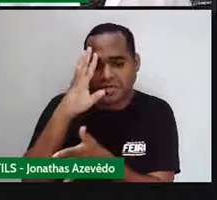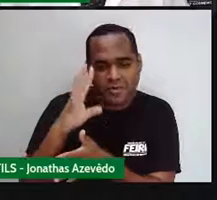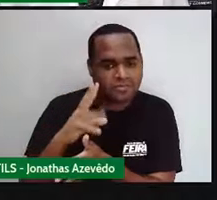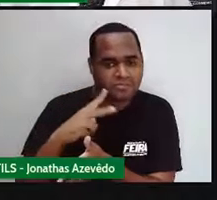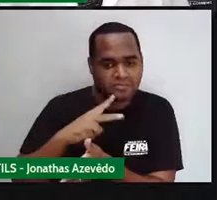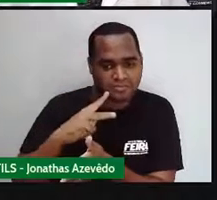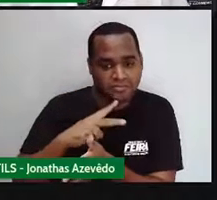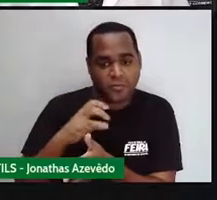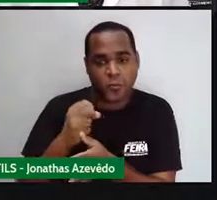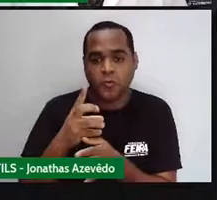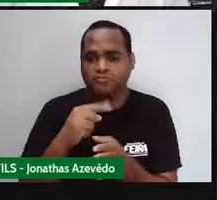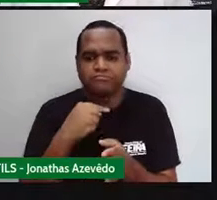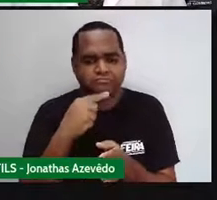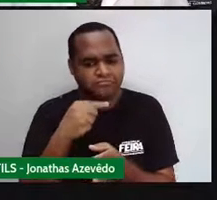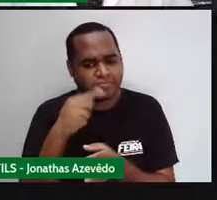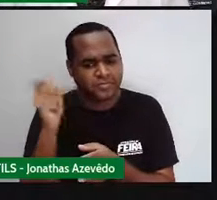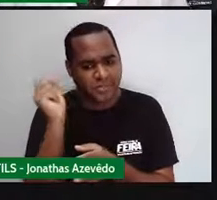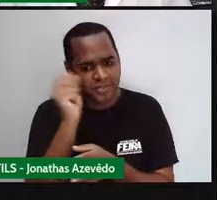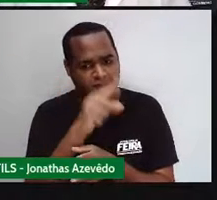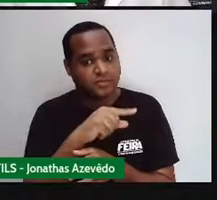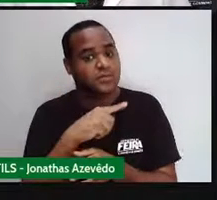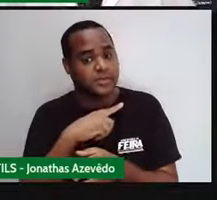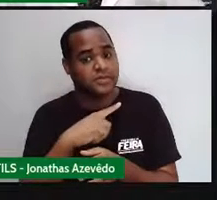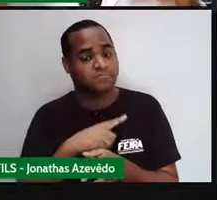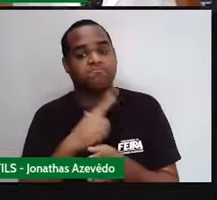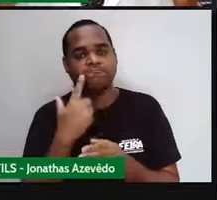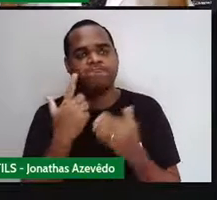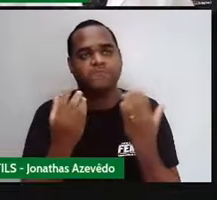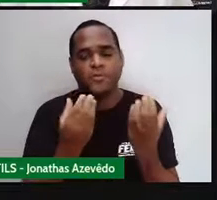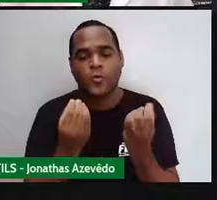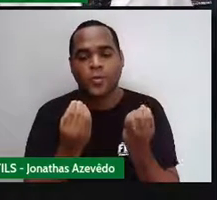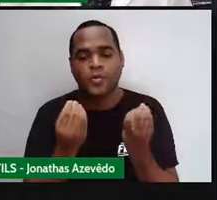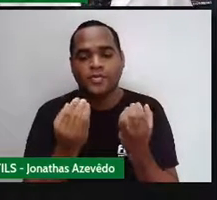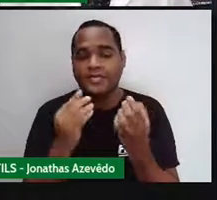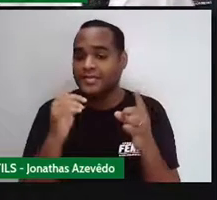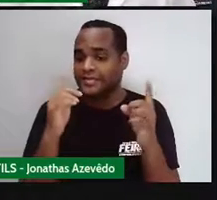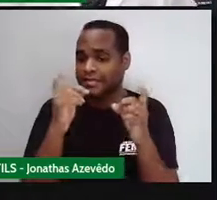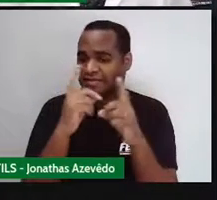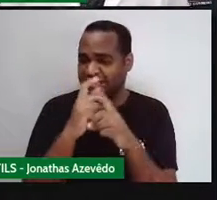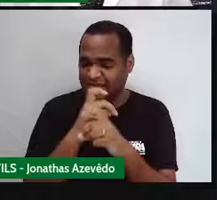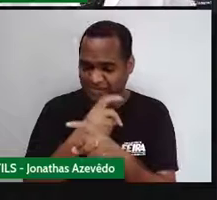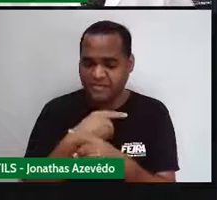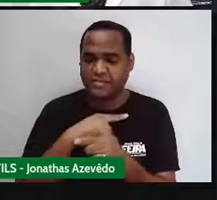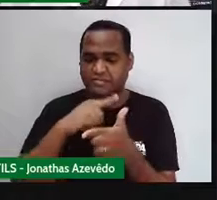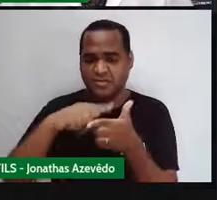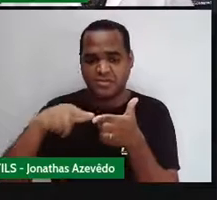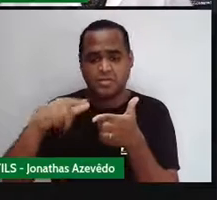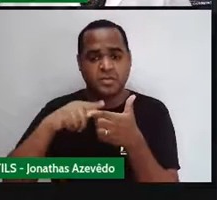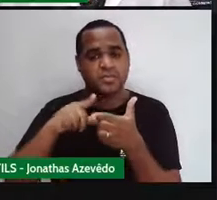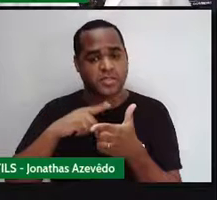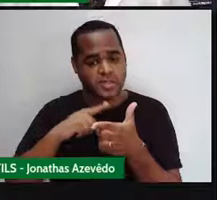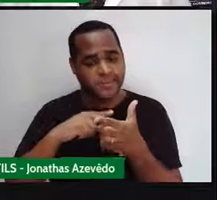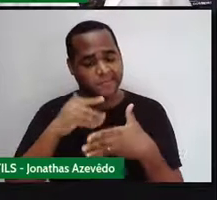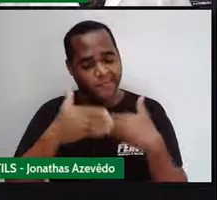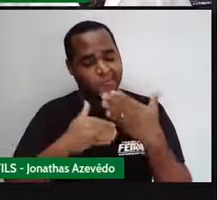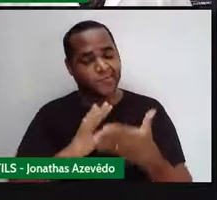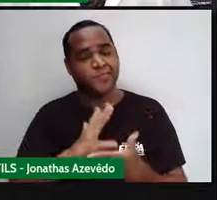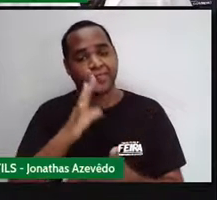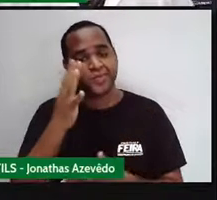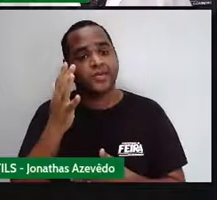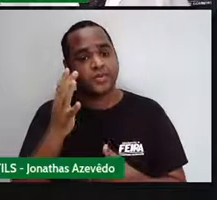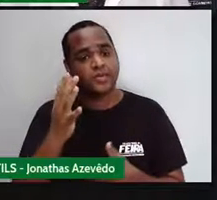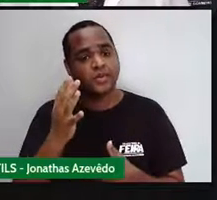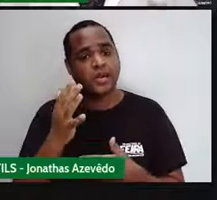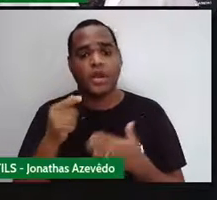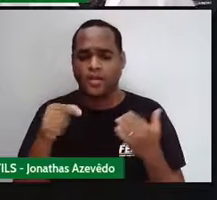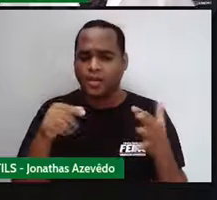dúvidas que podem surgir no meio do caminho, desafios que podem aparecer na nossa frente, né? Então,